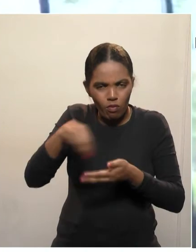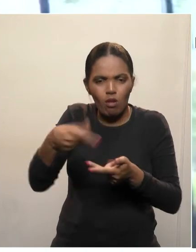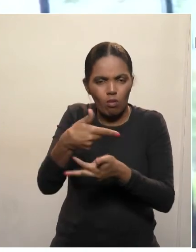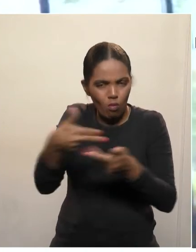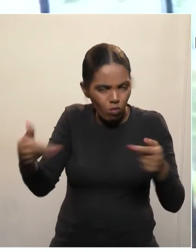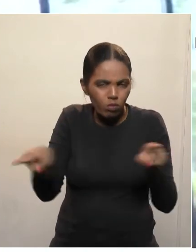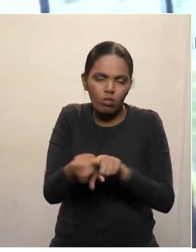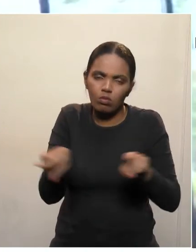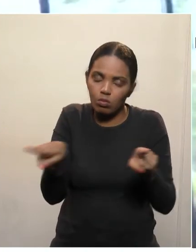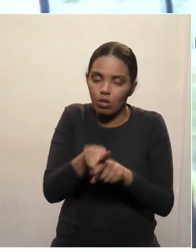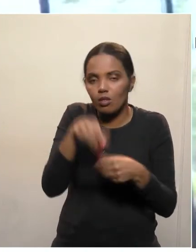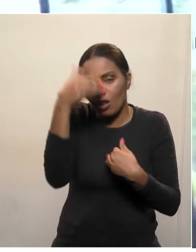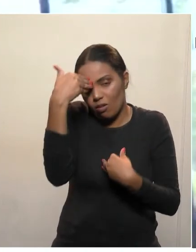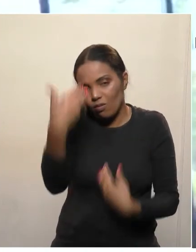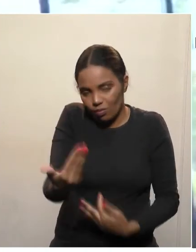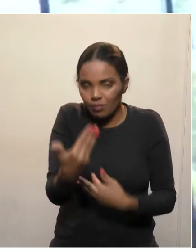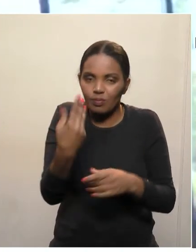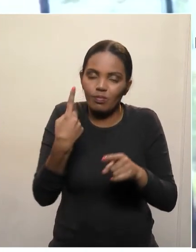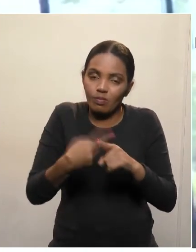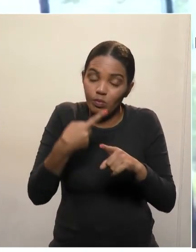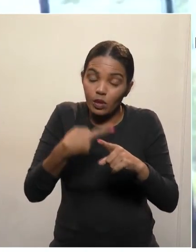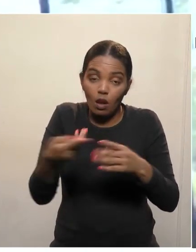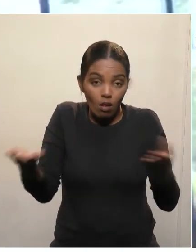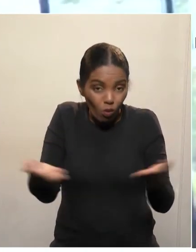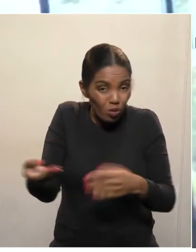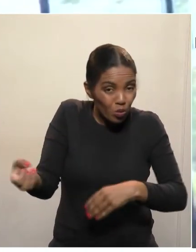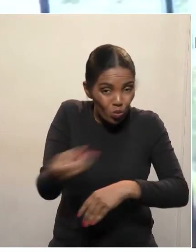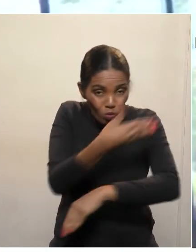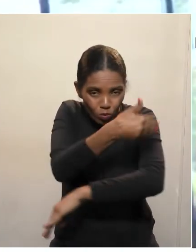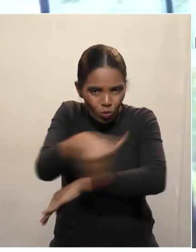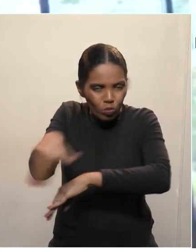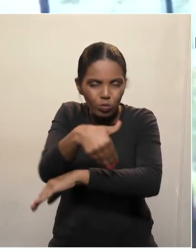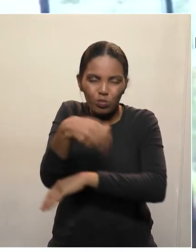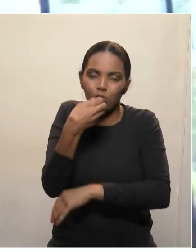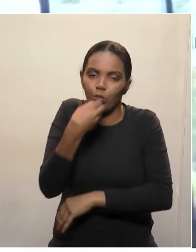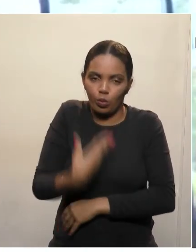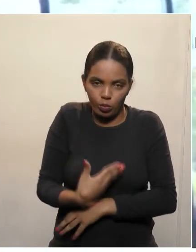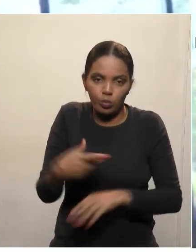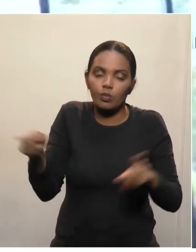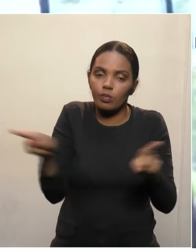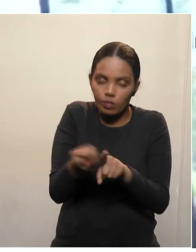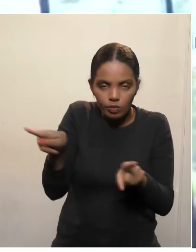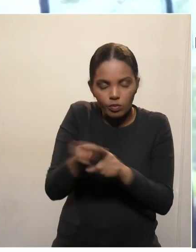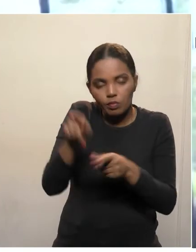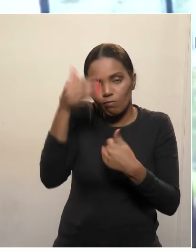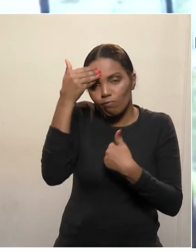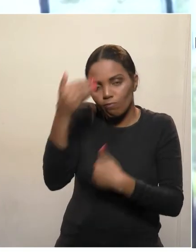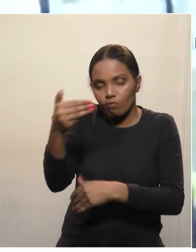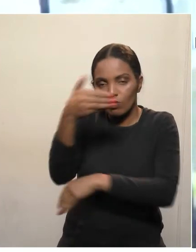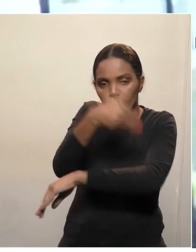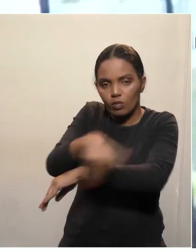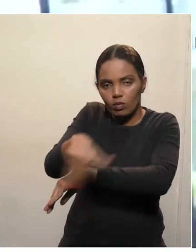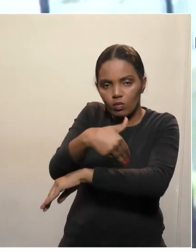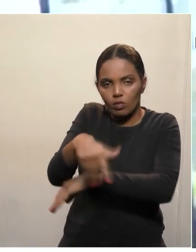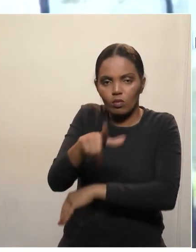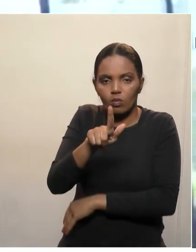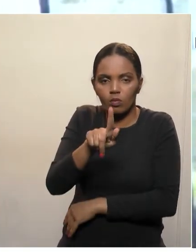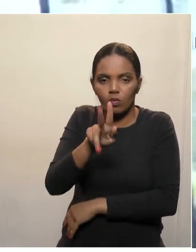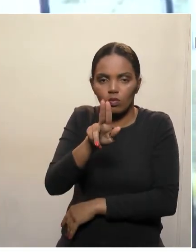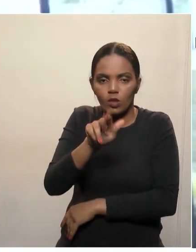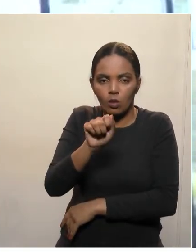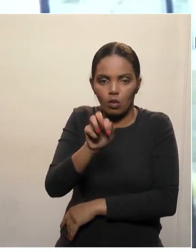Então, realmente agradecer, porque a estrada está muito boa, e também agradecer pelo recatamento da estrada do Guaracá,